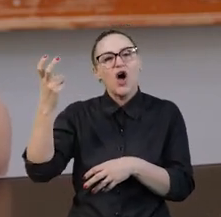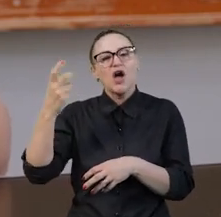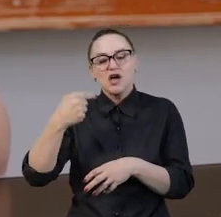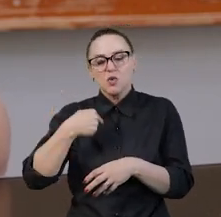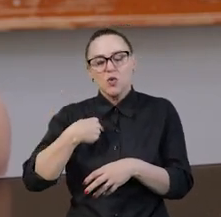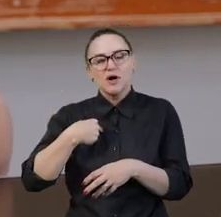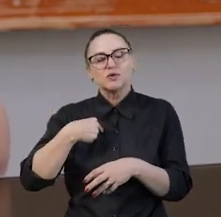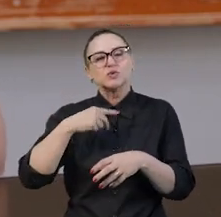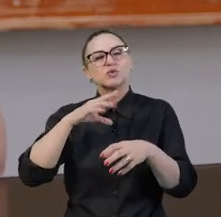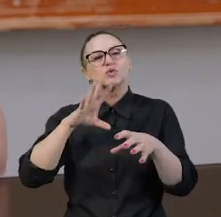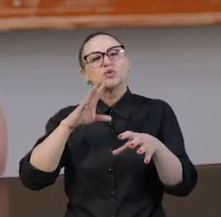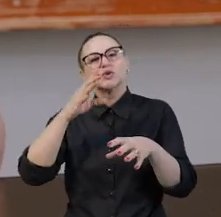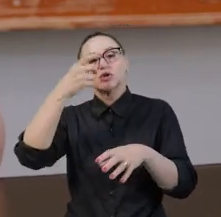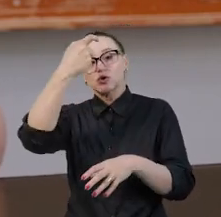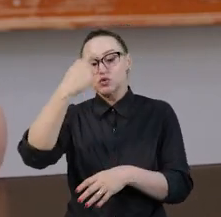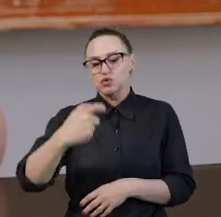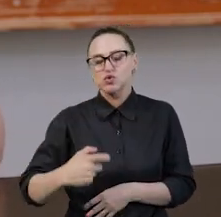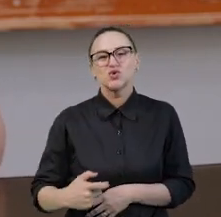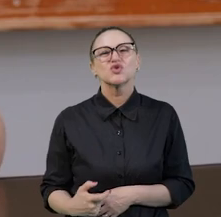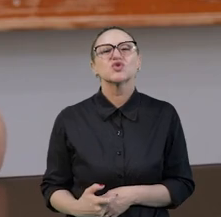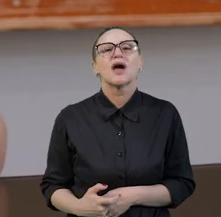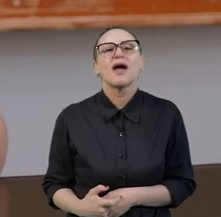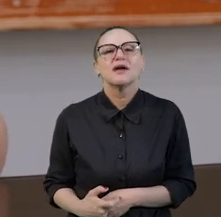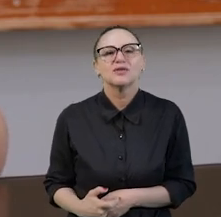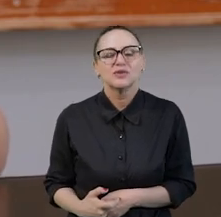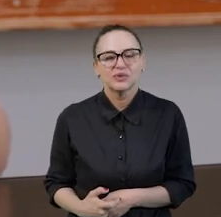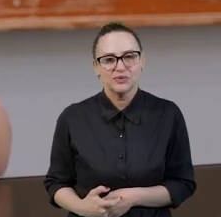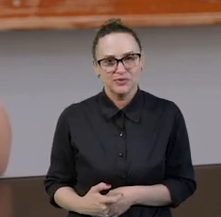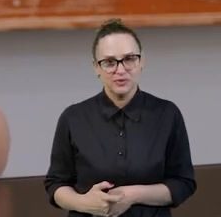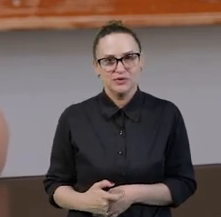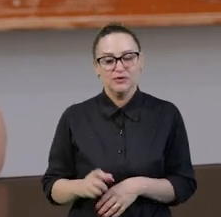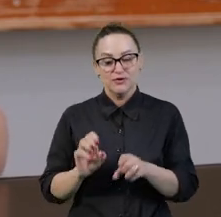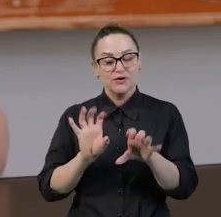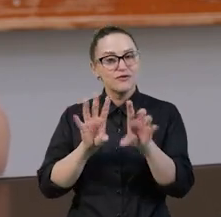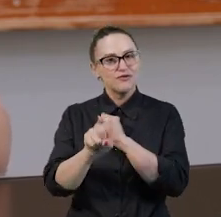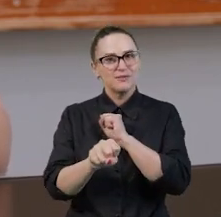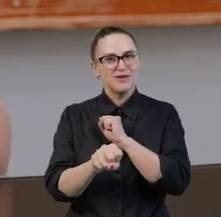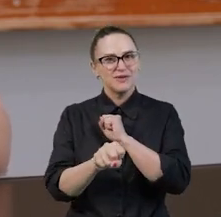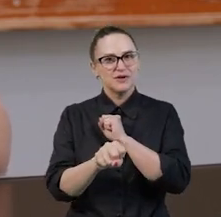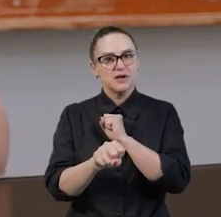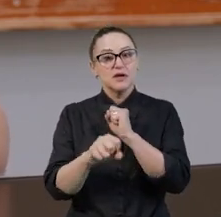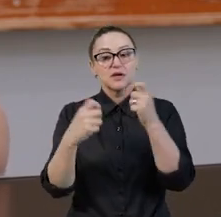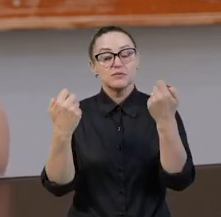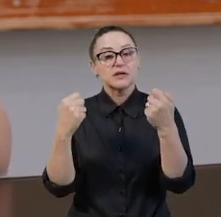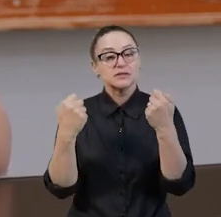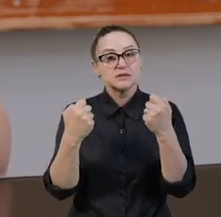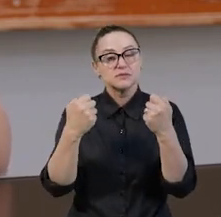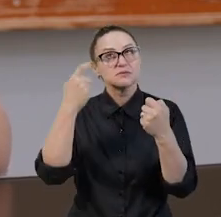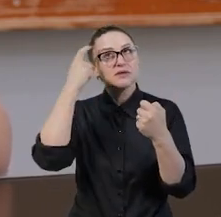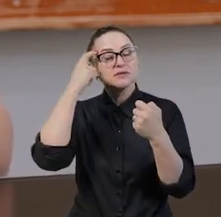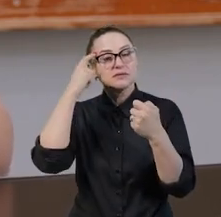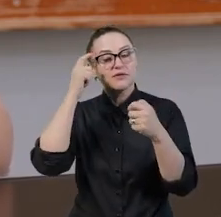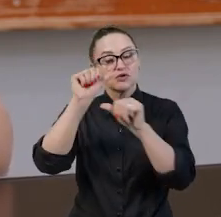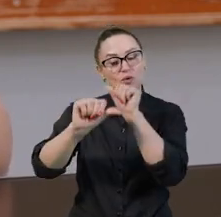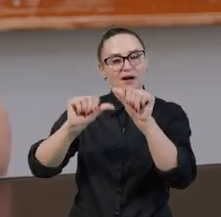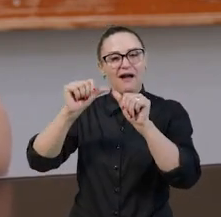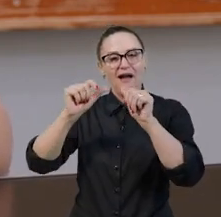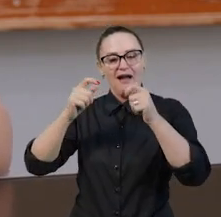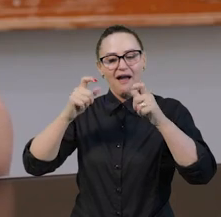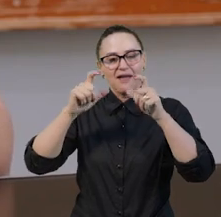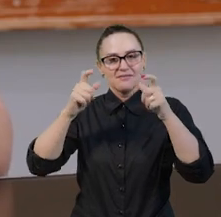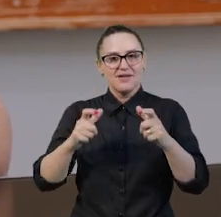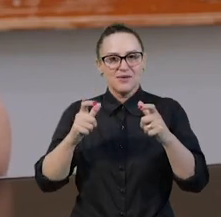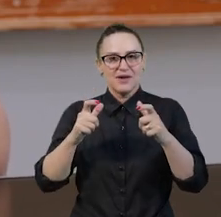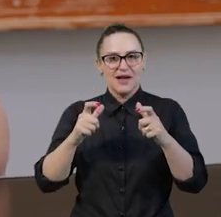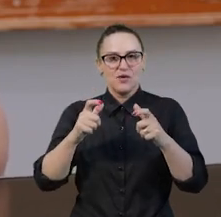aluno também, porque nós temos que sempre nos colocar também no lugar dos nossos educandos, dos nossos alunos e alunas. E